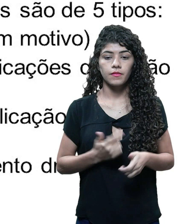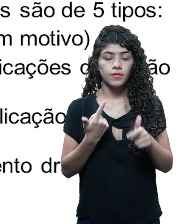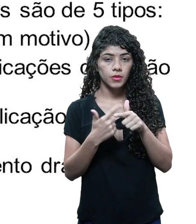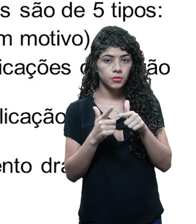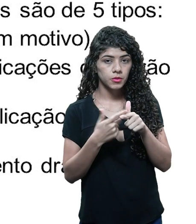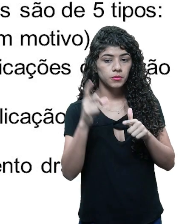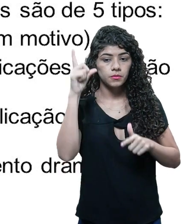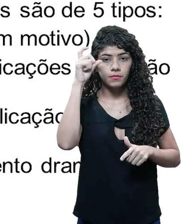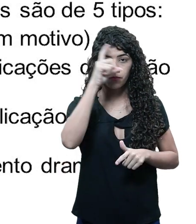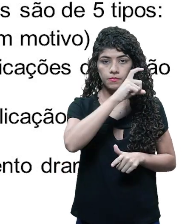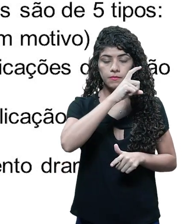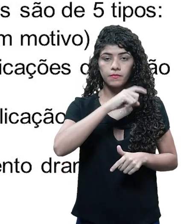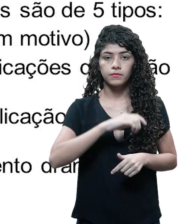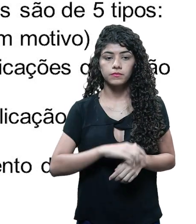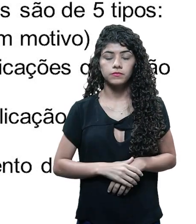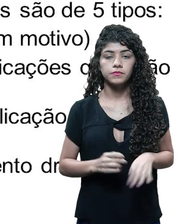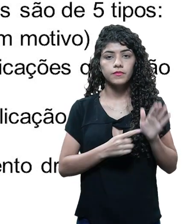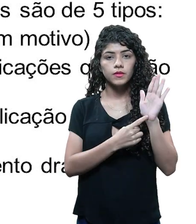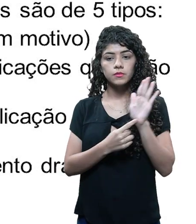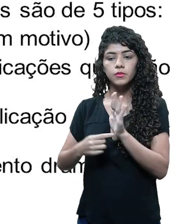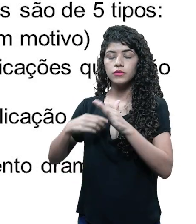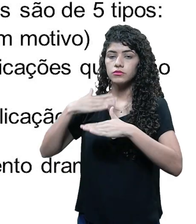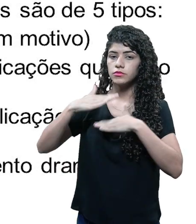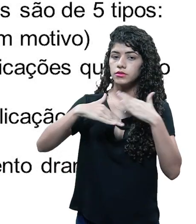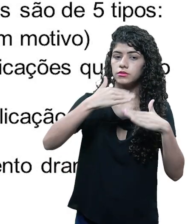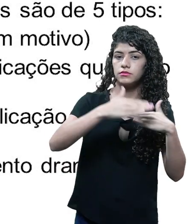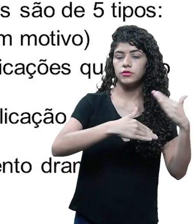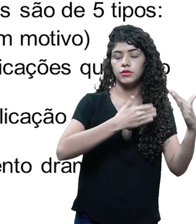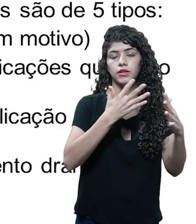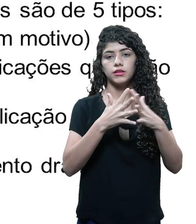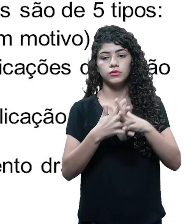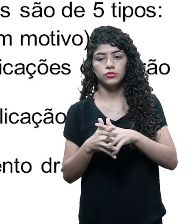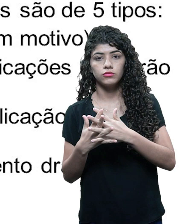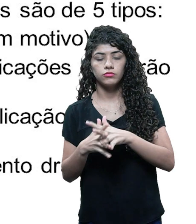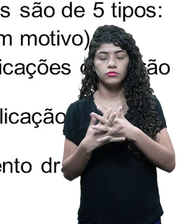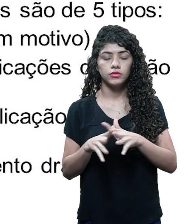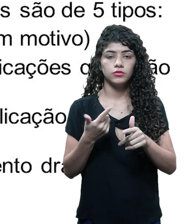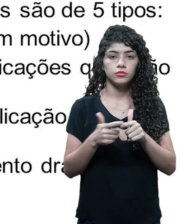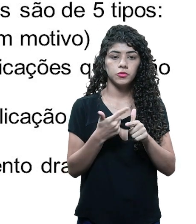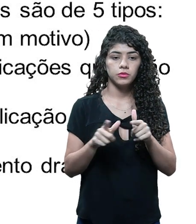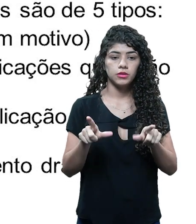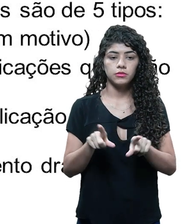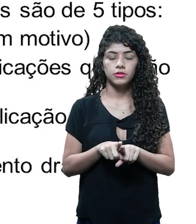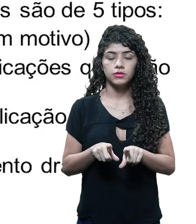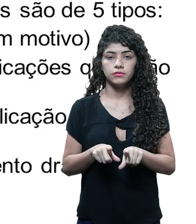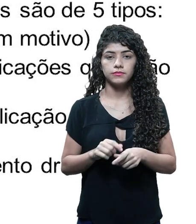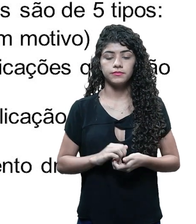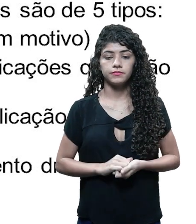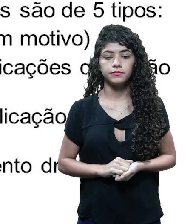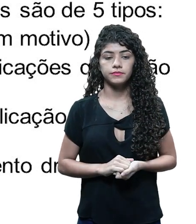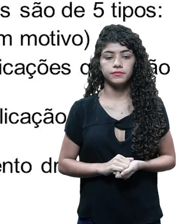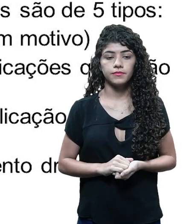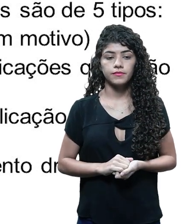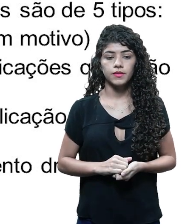cenas de complicação, que ilustram o desenrolar da complicação e nos deparam para o clímax.